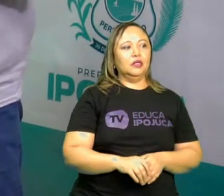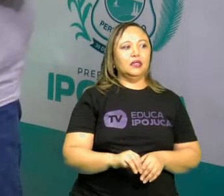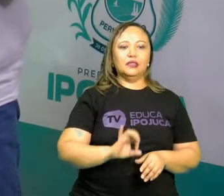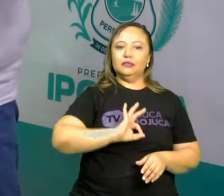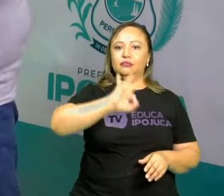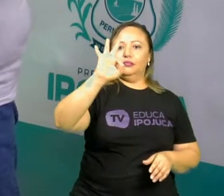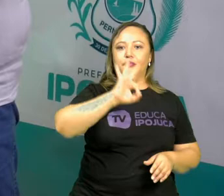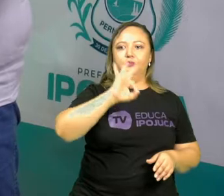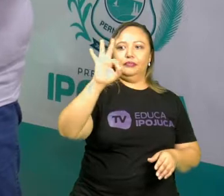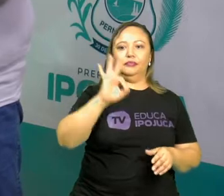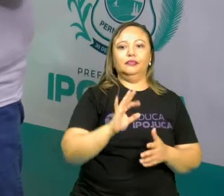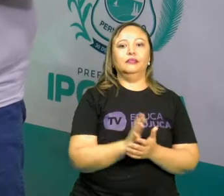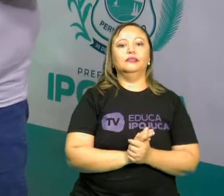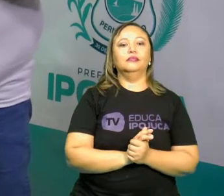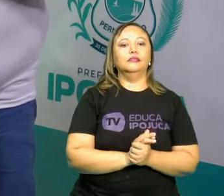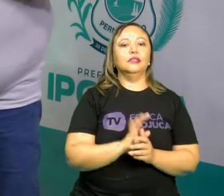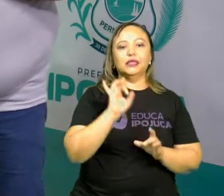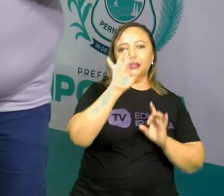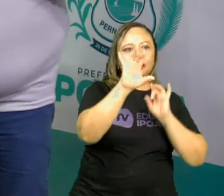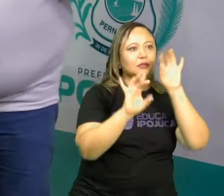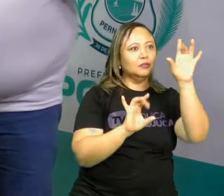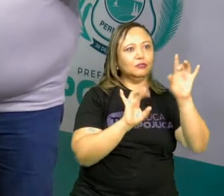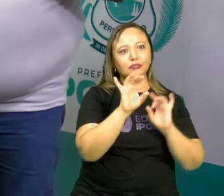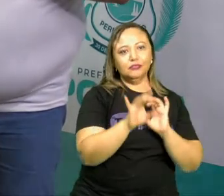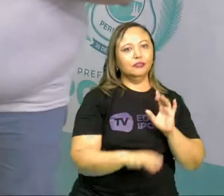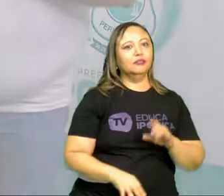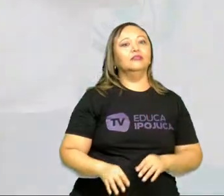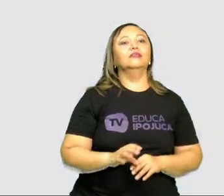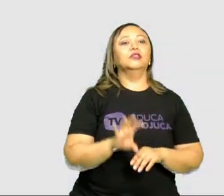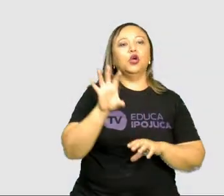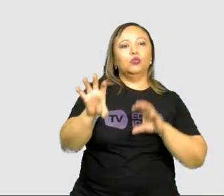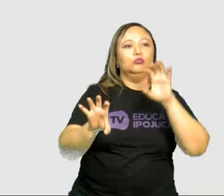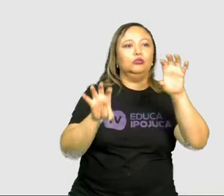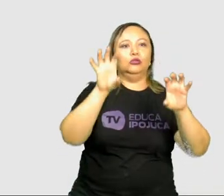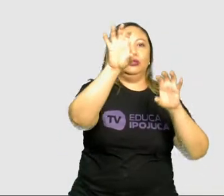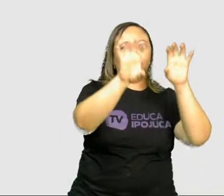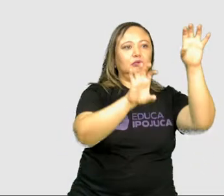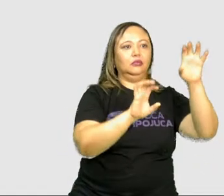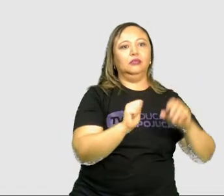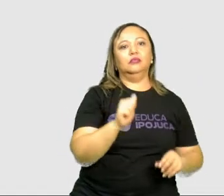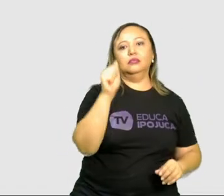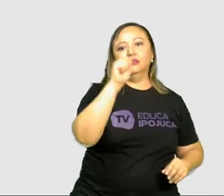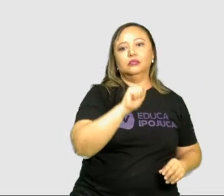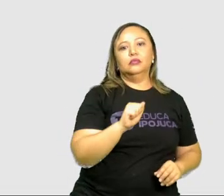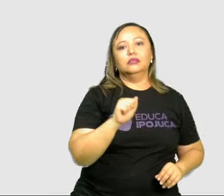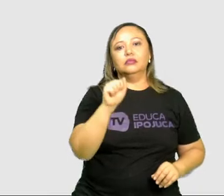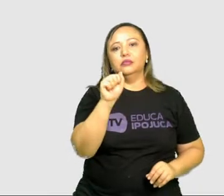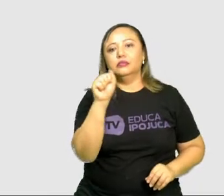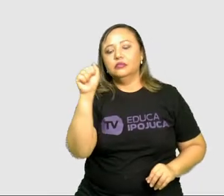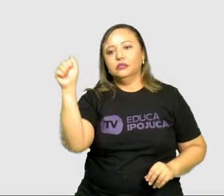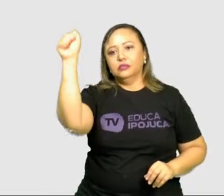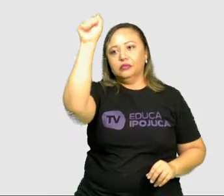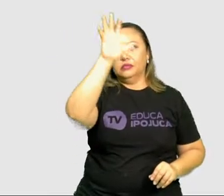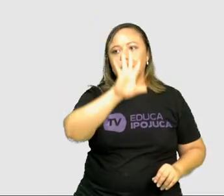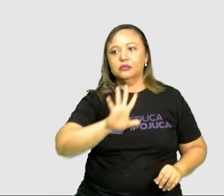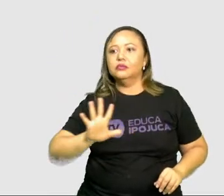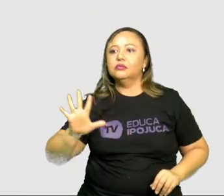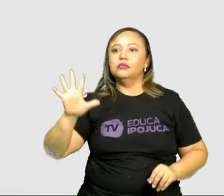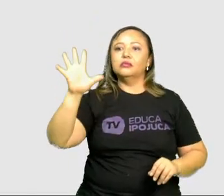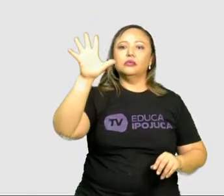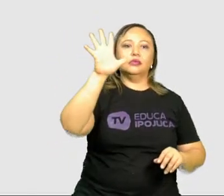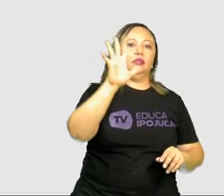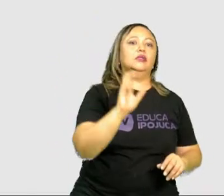em relação a cada continente. A Ásia, por exemplo, equivale a 59%